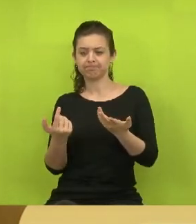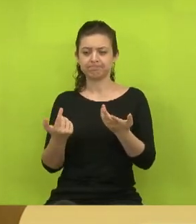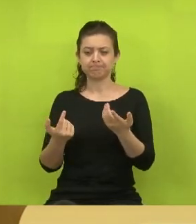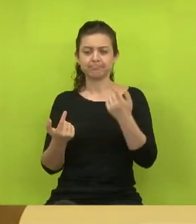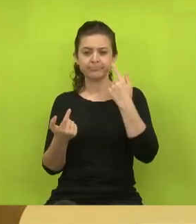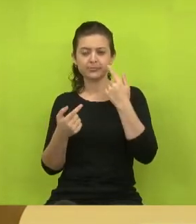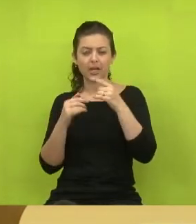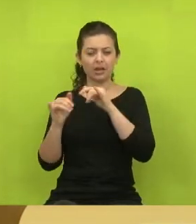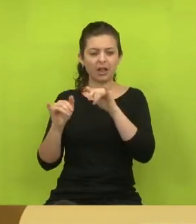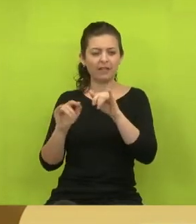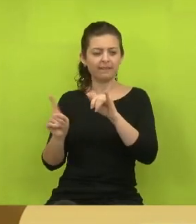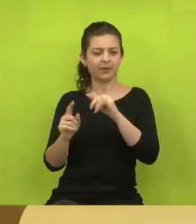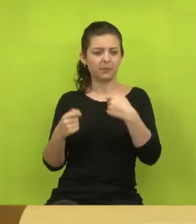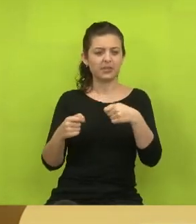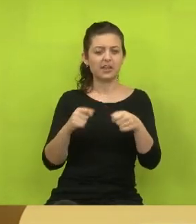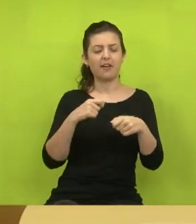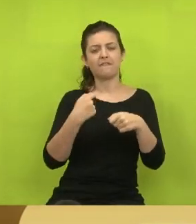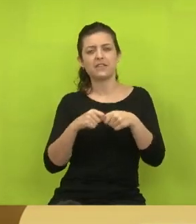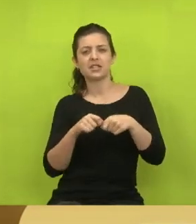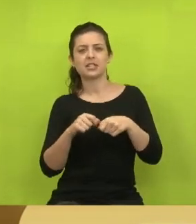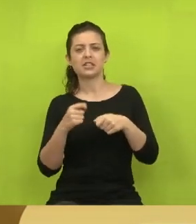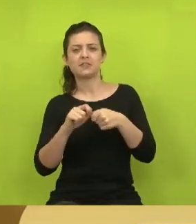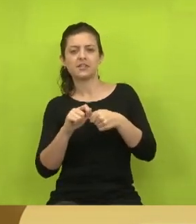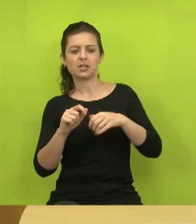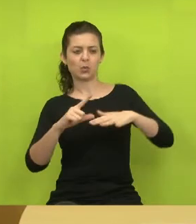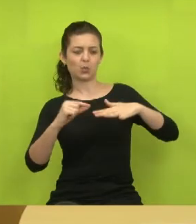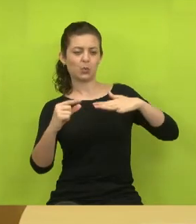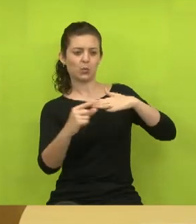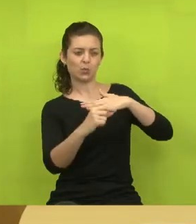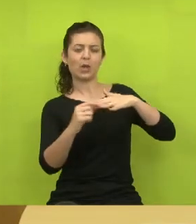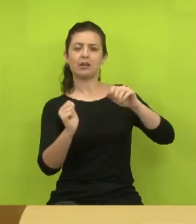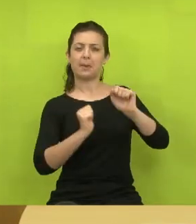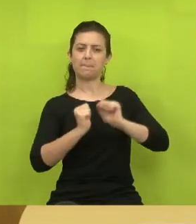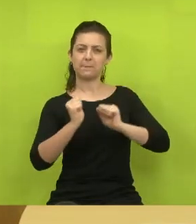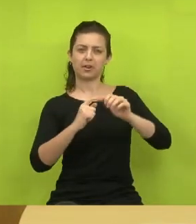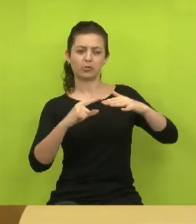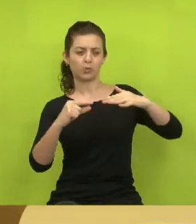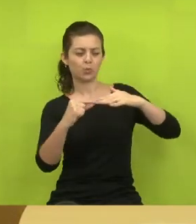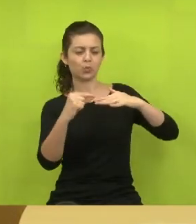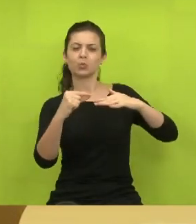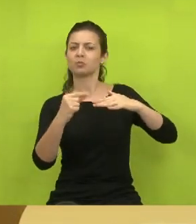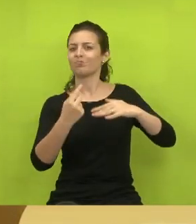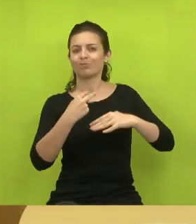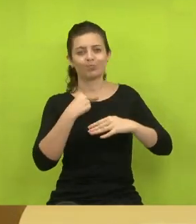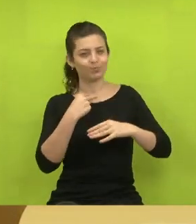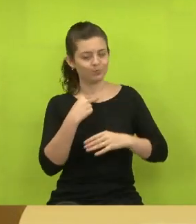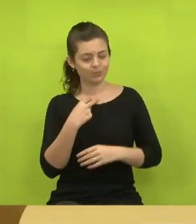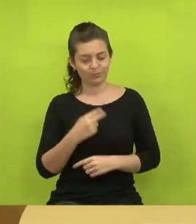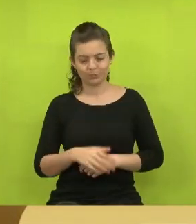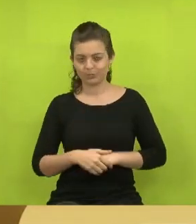Estão dizendo que não, que tem que fazer a licitação, que não sei o quê, da empresa e tal. Espera aí, gente. Não dá.